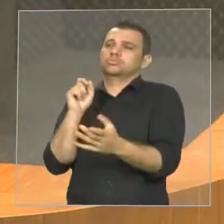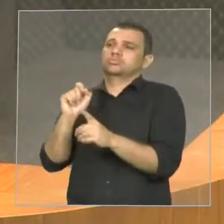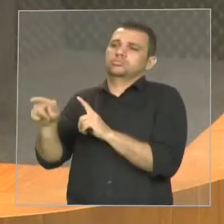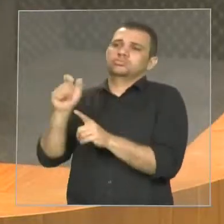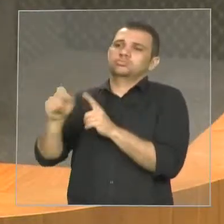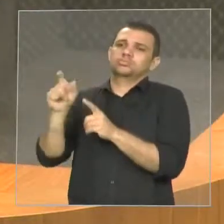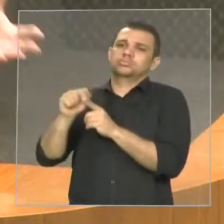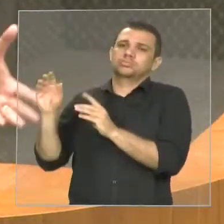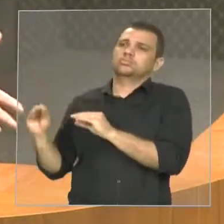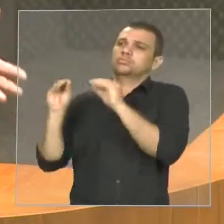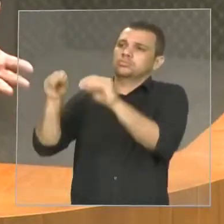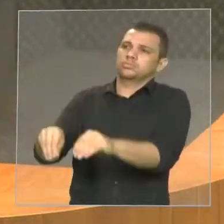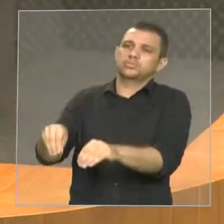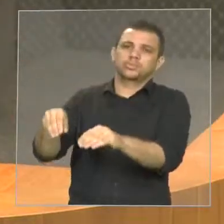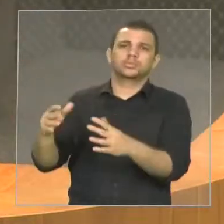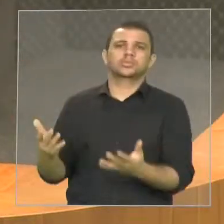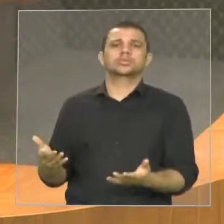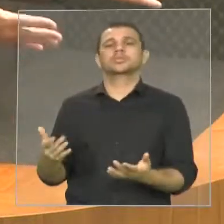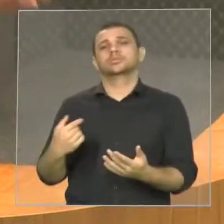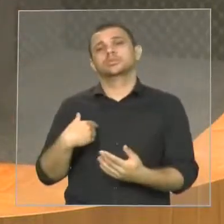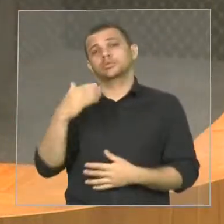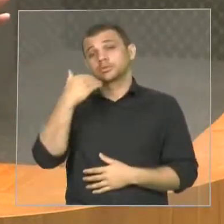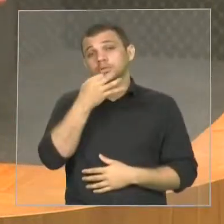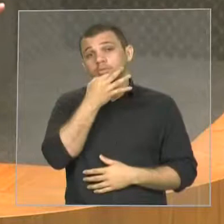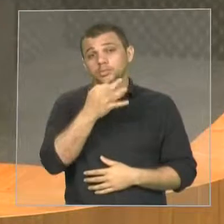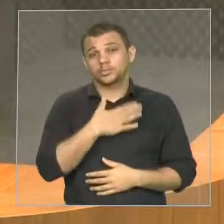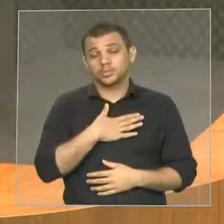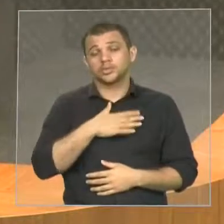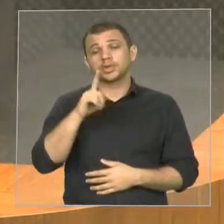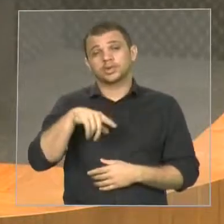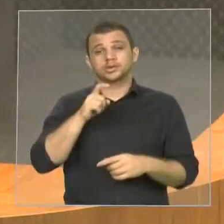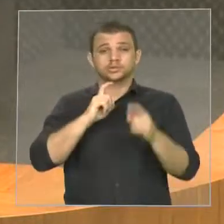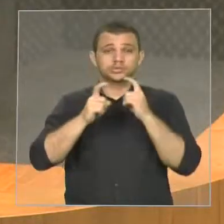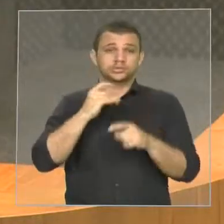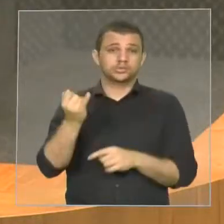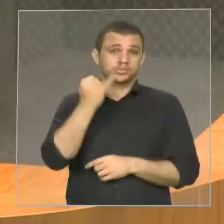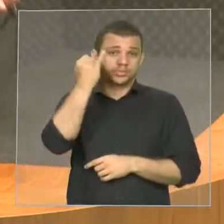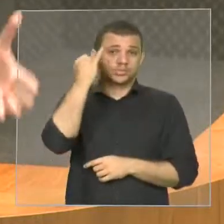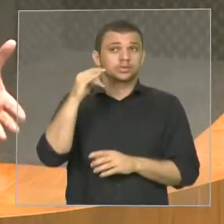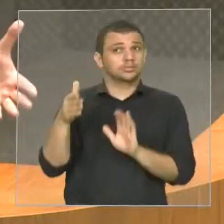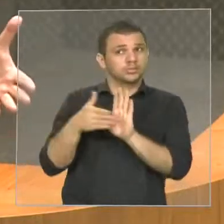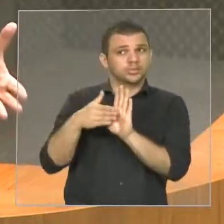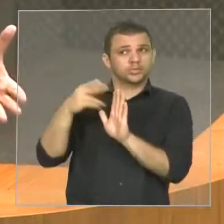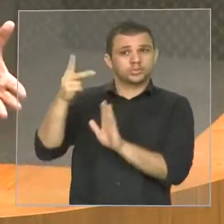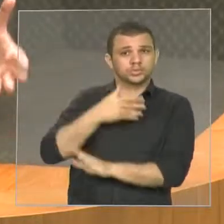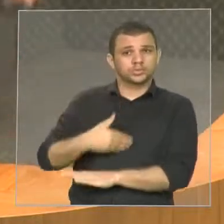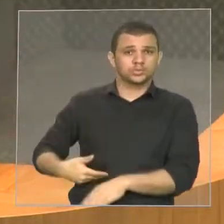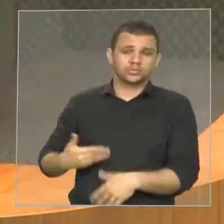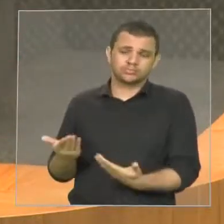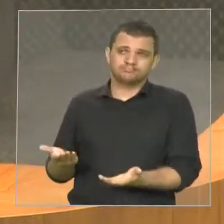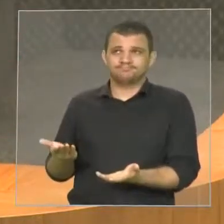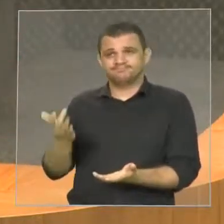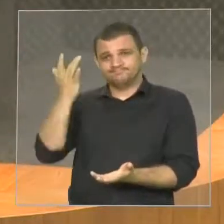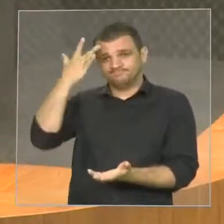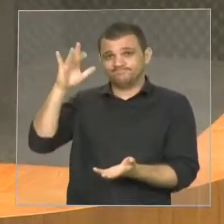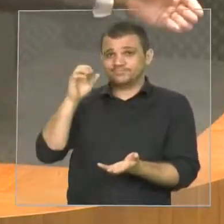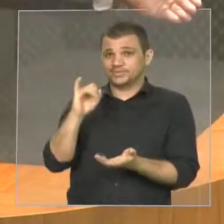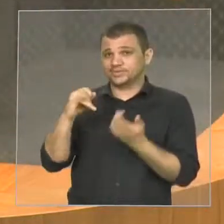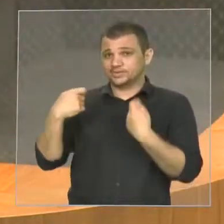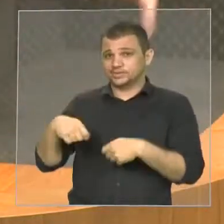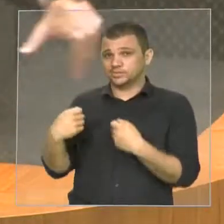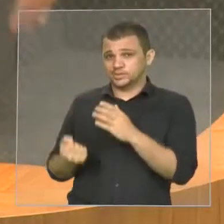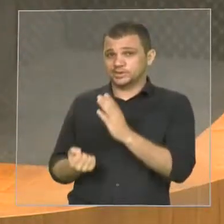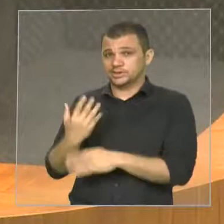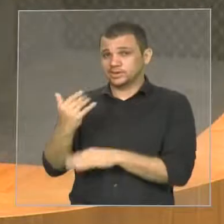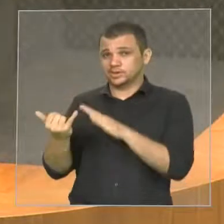entendimento, é uma discussão de mérito. Eu acho que cabe a proposta do governo. Eu acho que não tem que criar Instituto da Previdência. Eu acho que a Secretaria de Administração tem